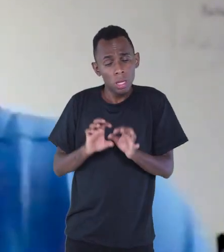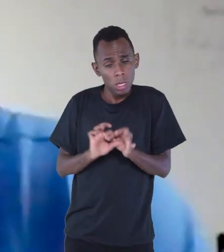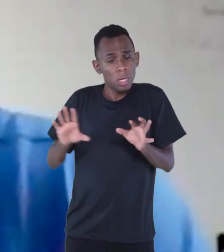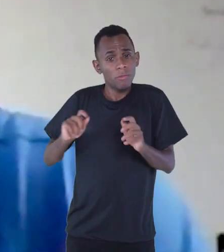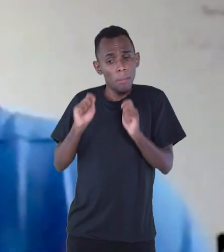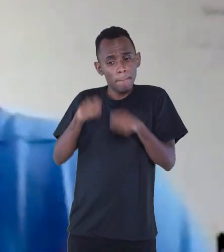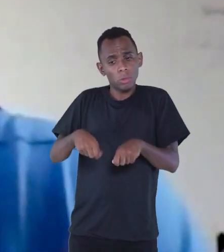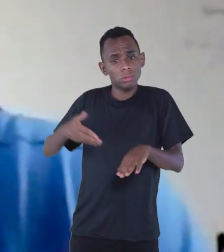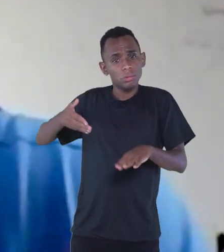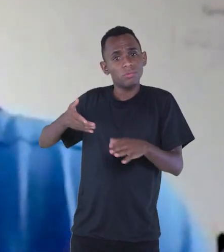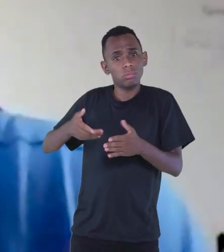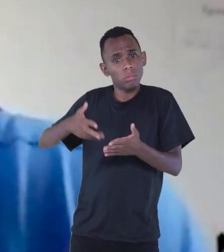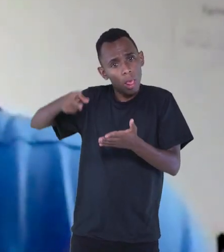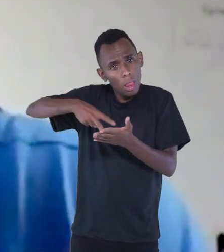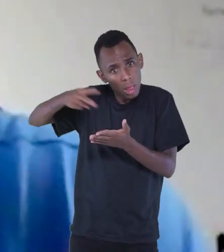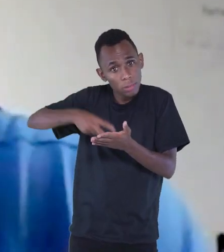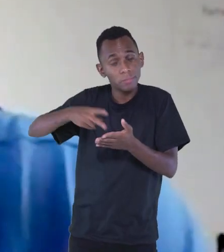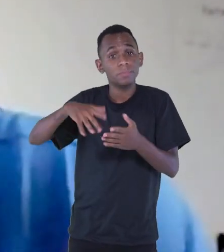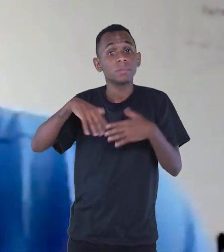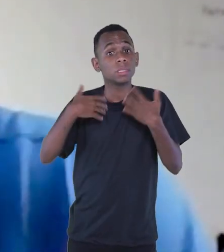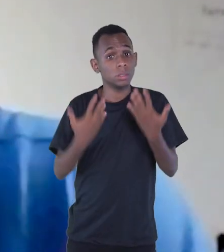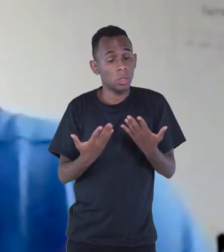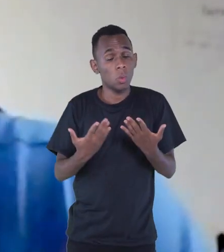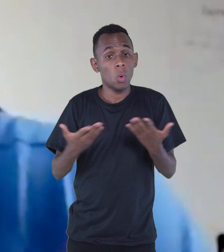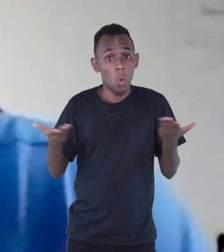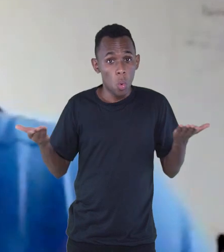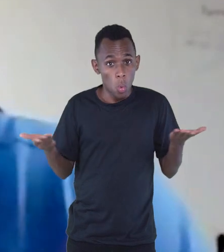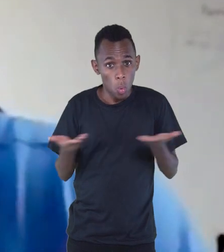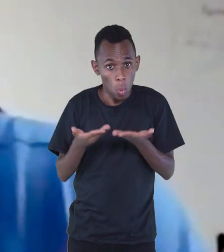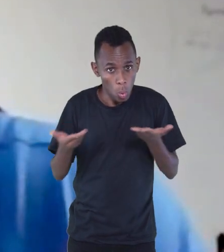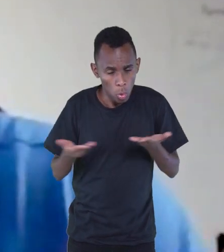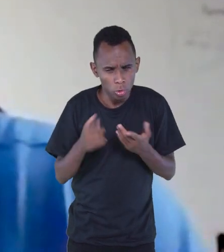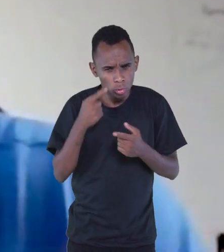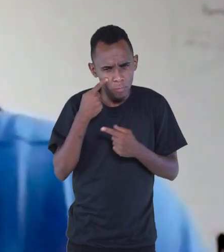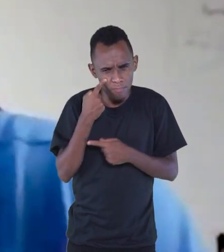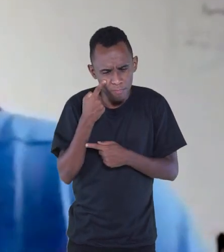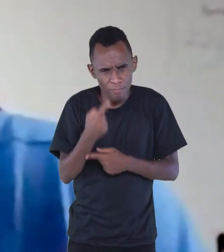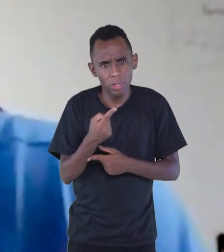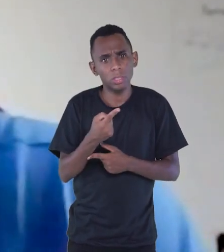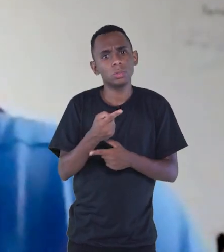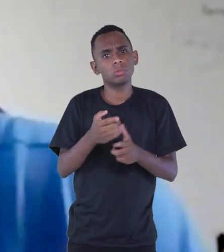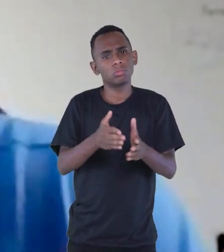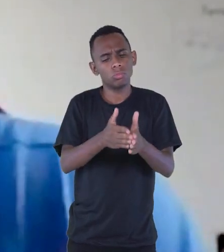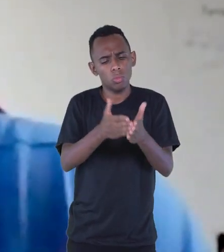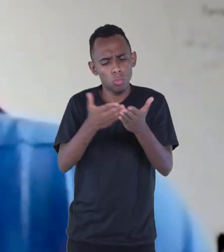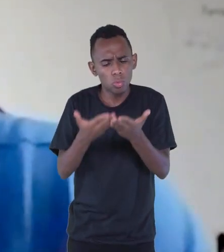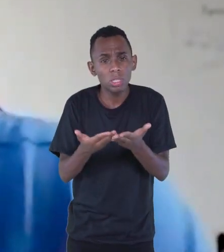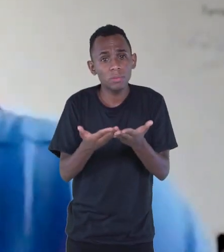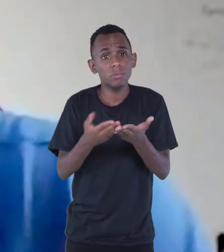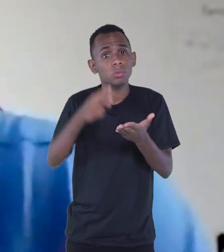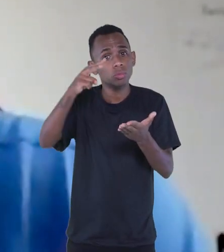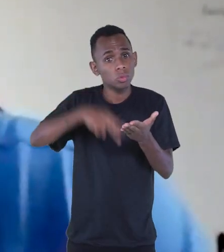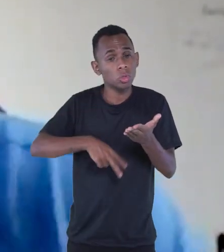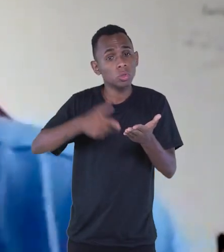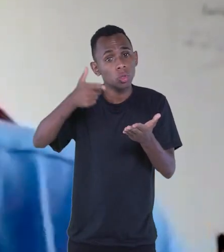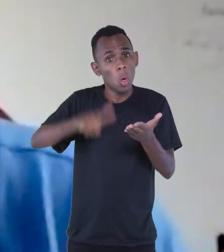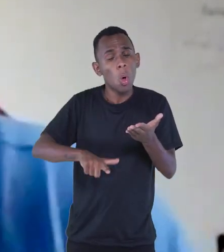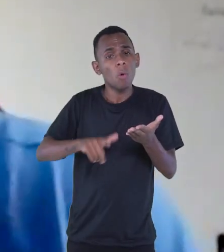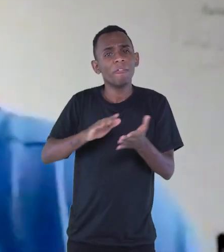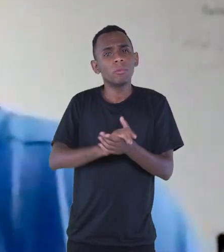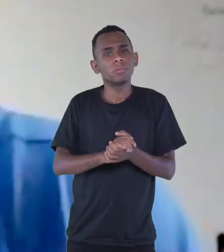E apesar de ser uma linguagem, hoje eu vejo esses livros e releio essas histórias completamente,